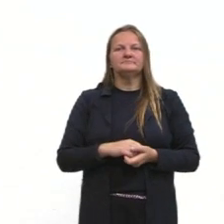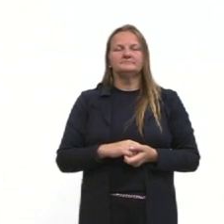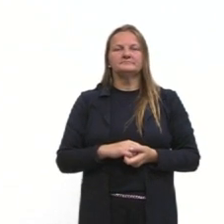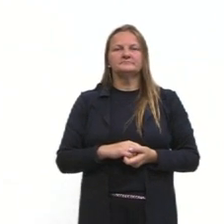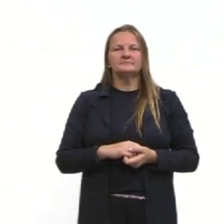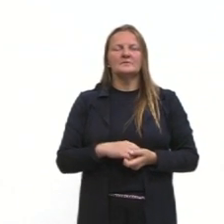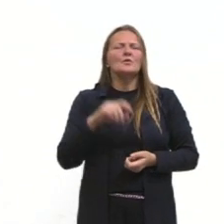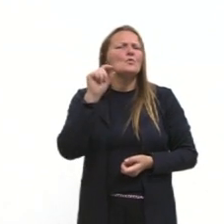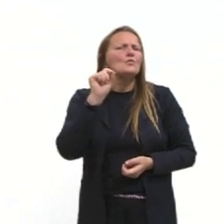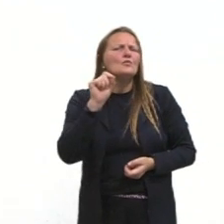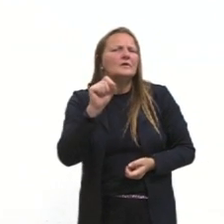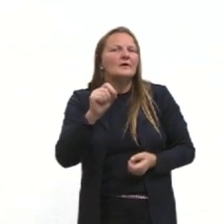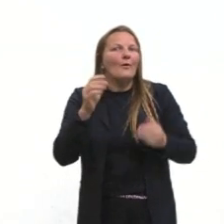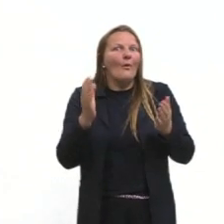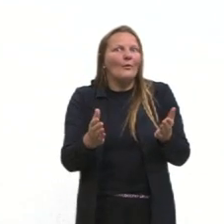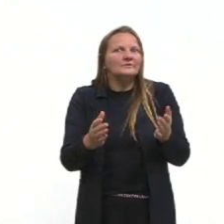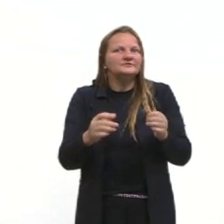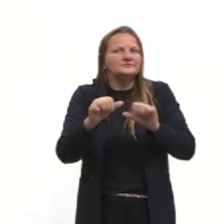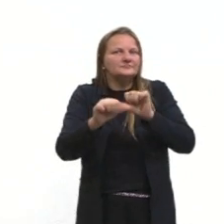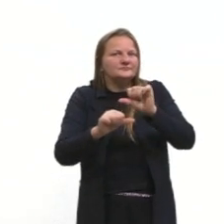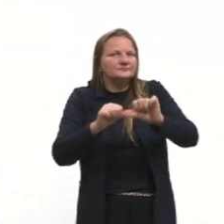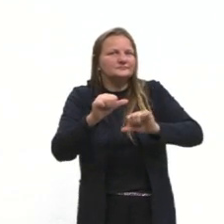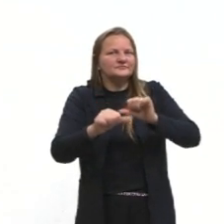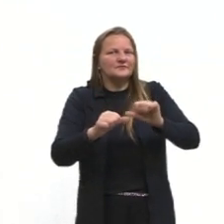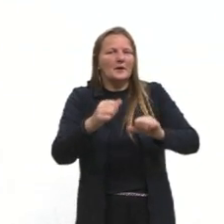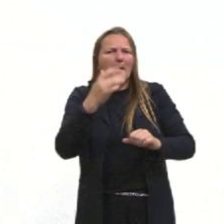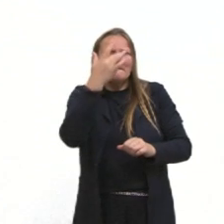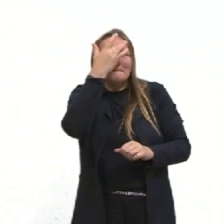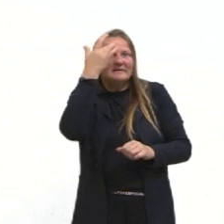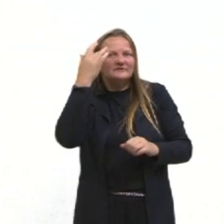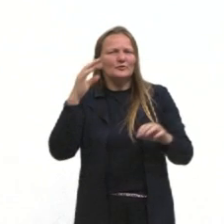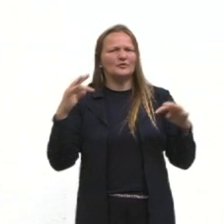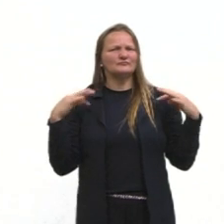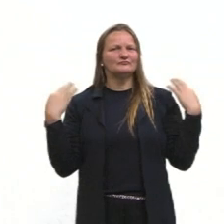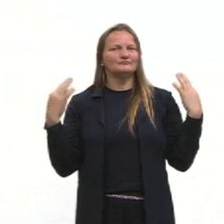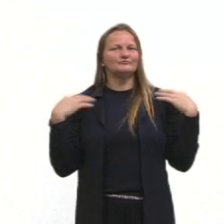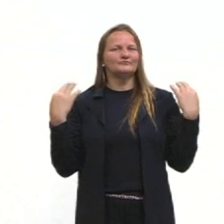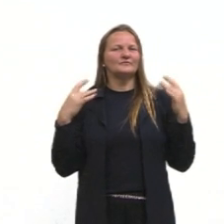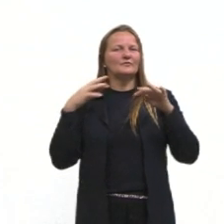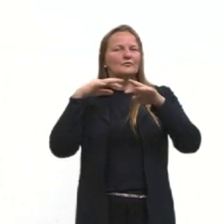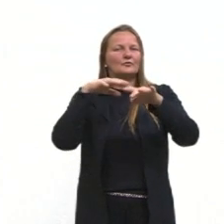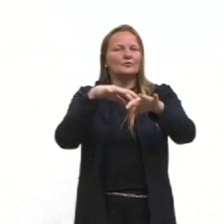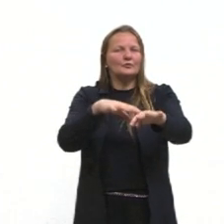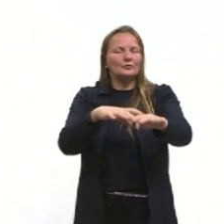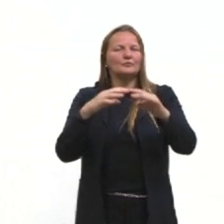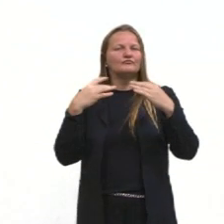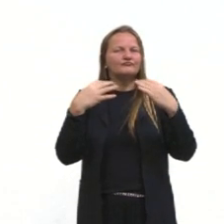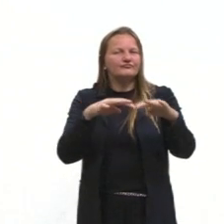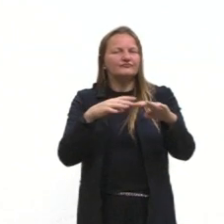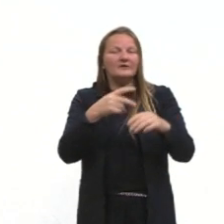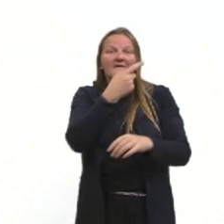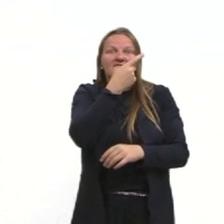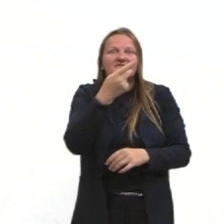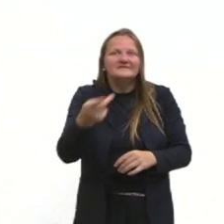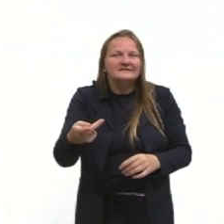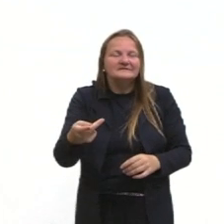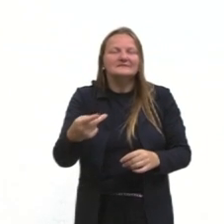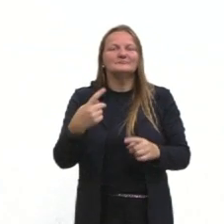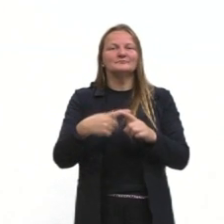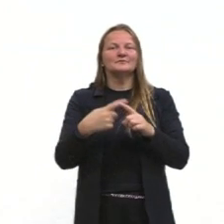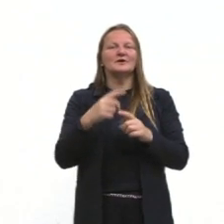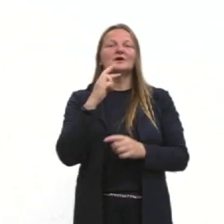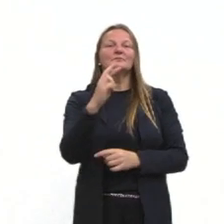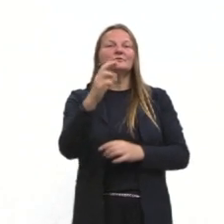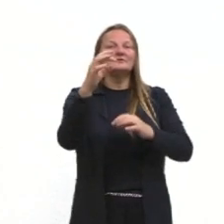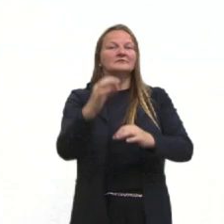O que hoje se transformou em atração turística era, no passado, interpretado de forma muito diferente, pois a resposta